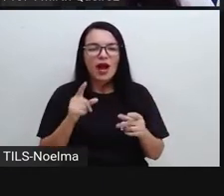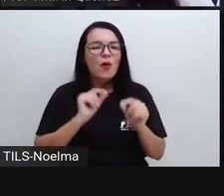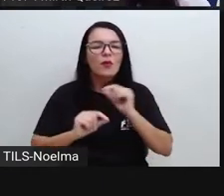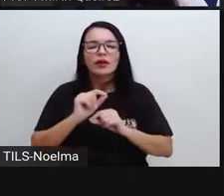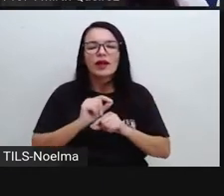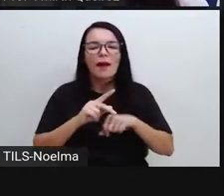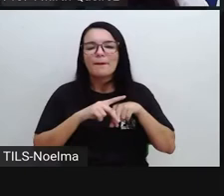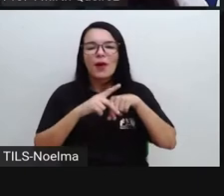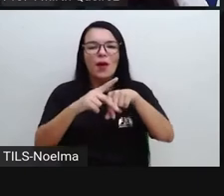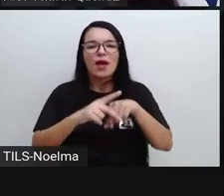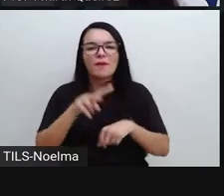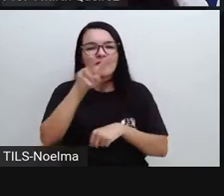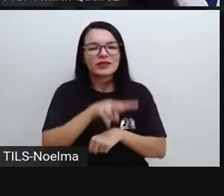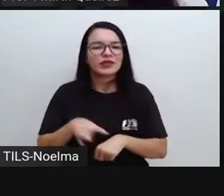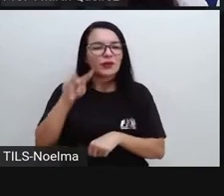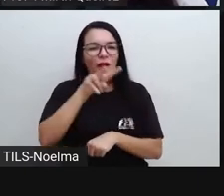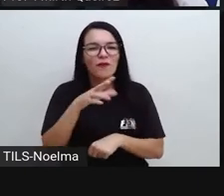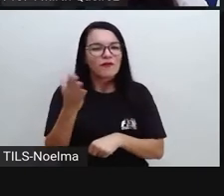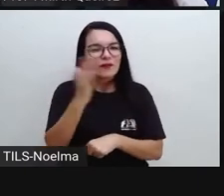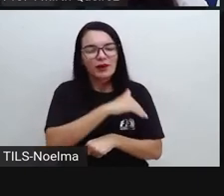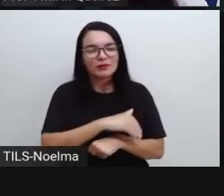é um poema visual.